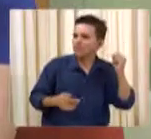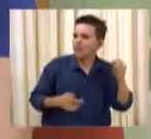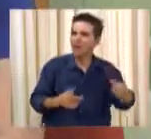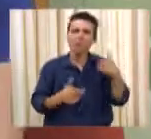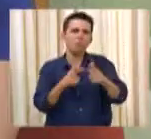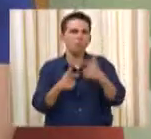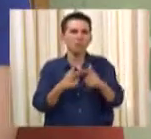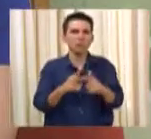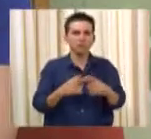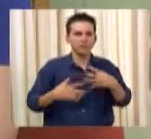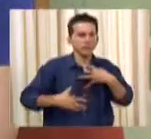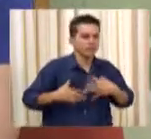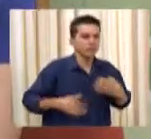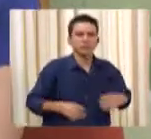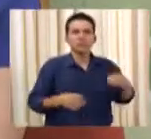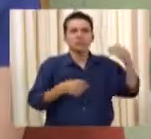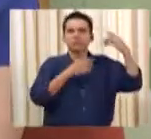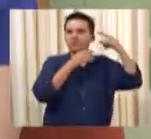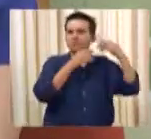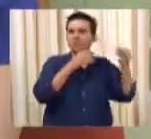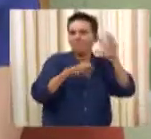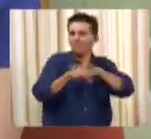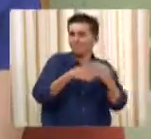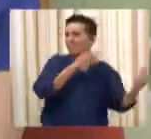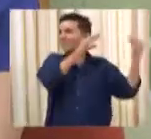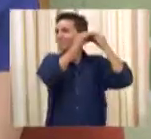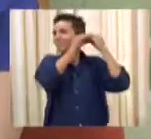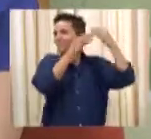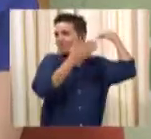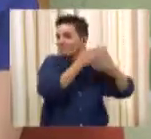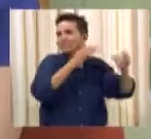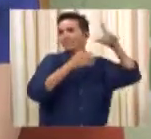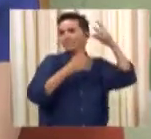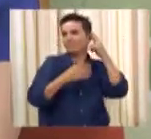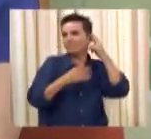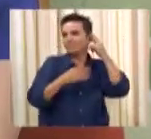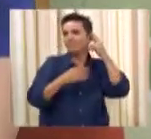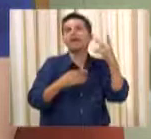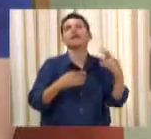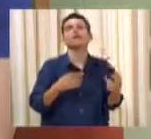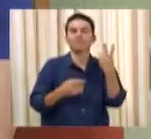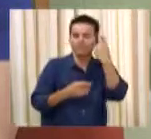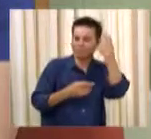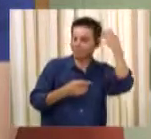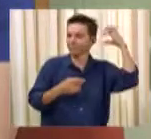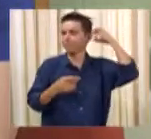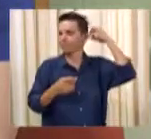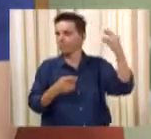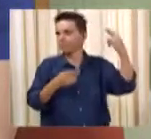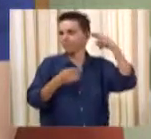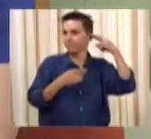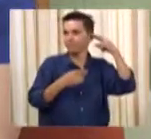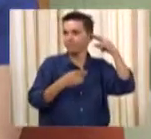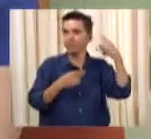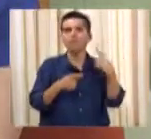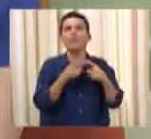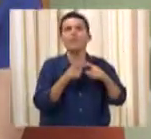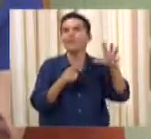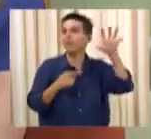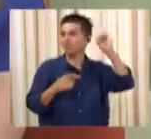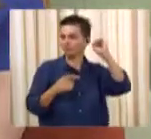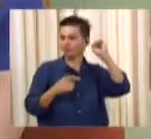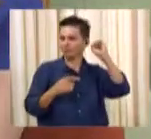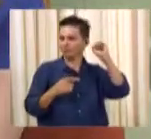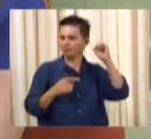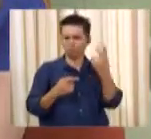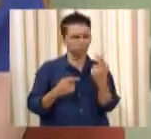infecção e perdeu a audição, e vai ser submetido ao implante coclear, o som que ele vai escutar não é exatamente igual ao som